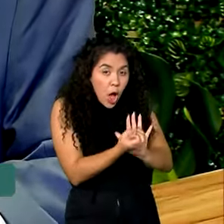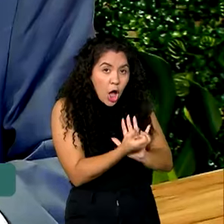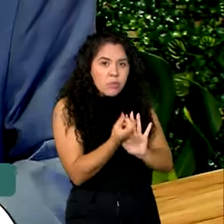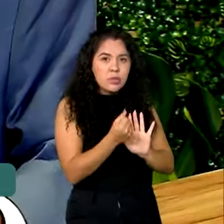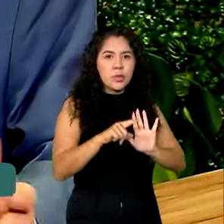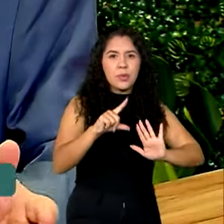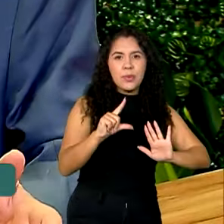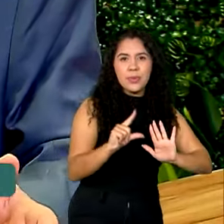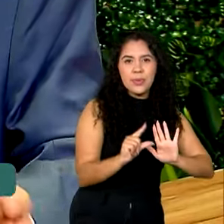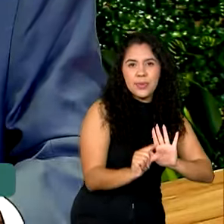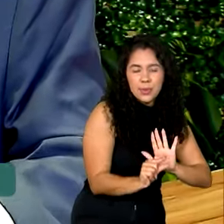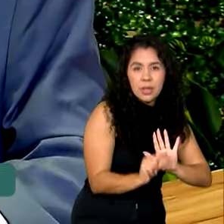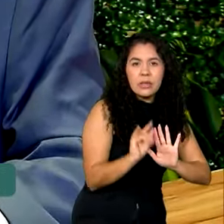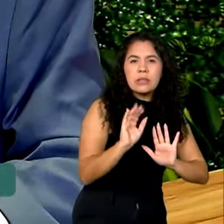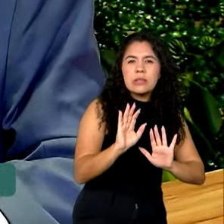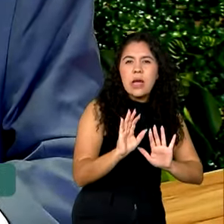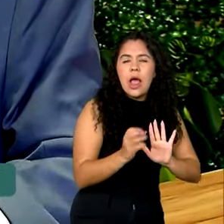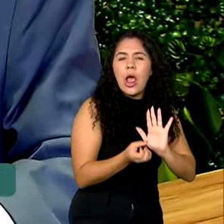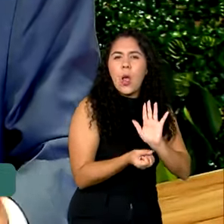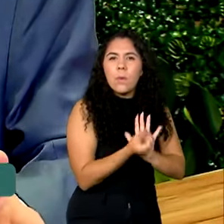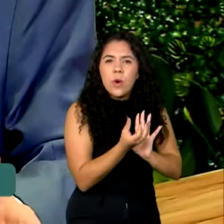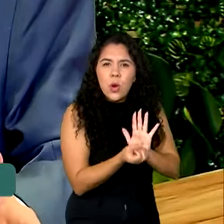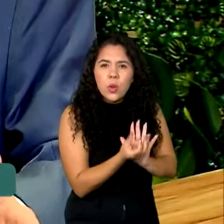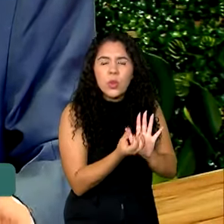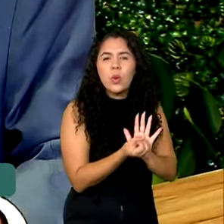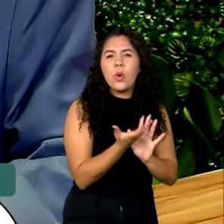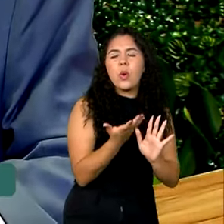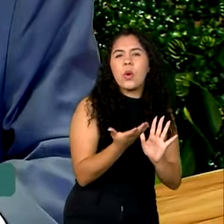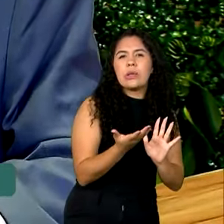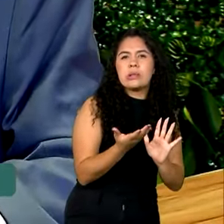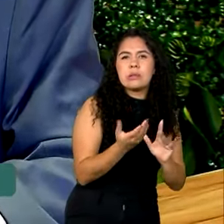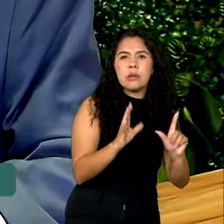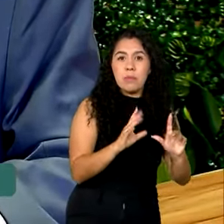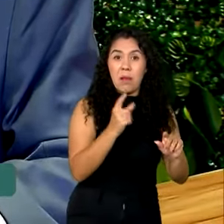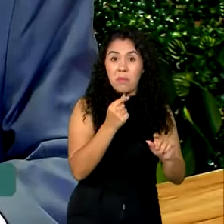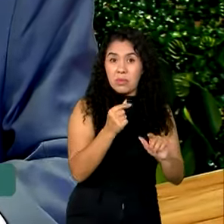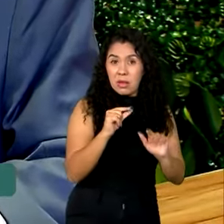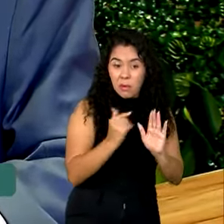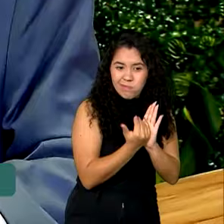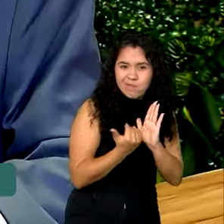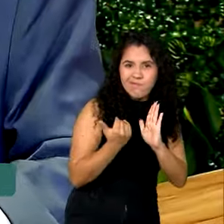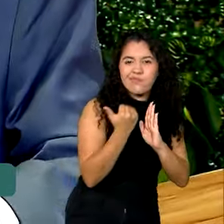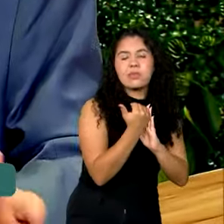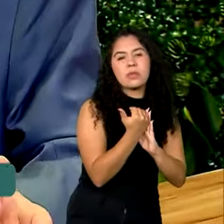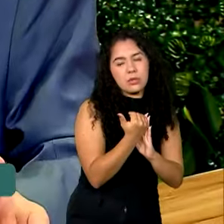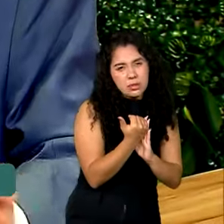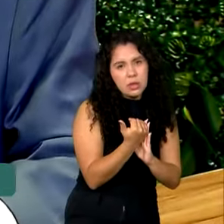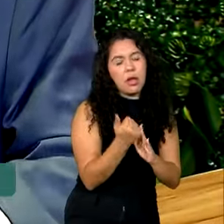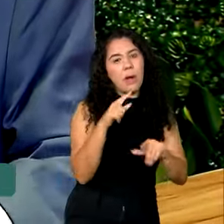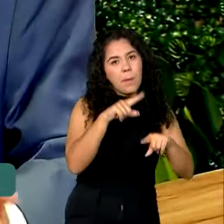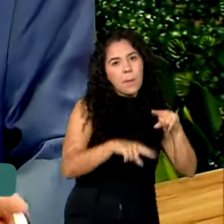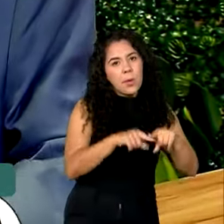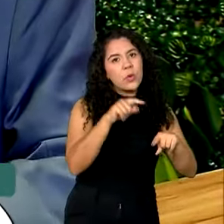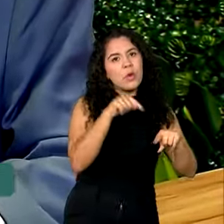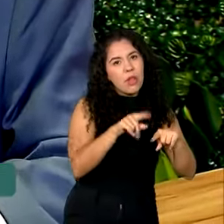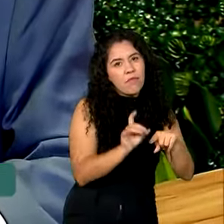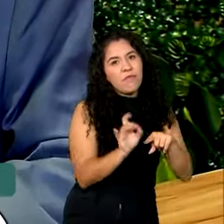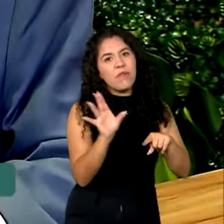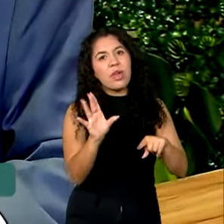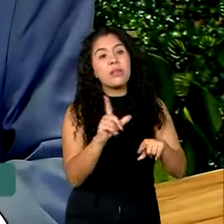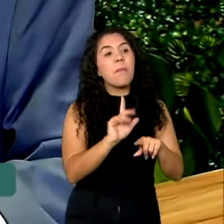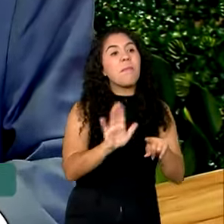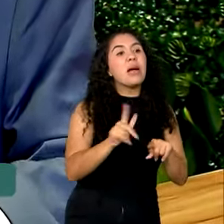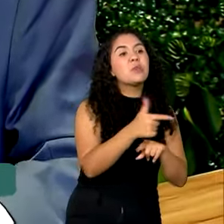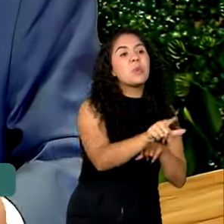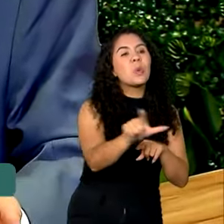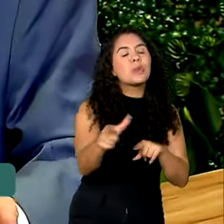Agora, se a gente produzir com os certificados de sustentabilidade, esse preço não vai baixar. Esse produto vai vender e o outro não vai